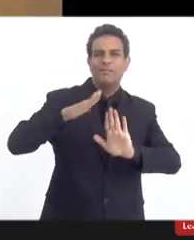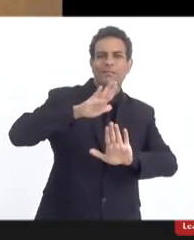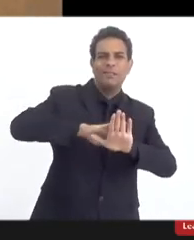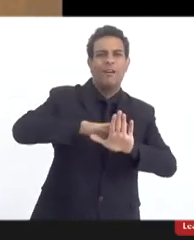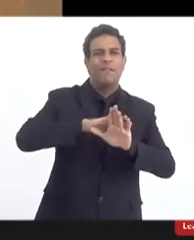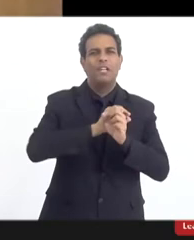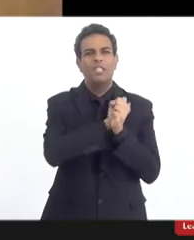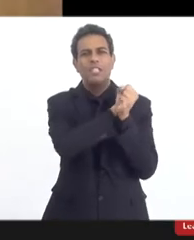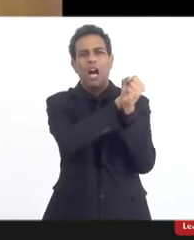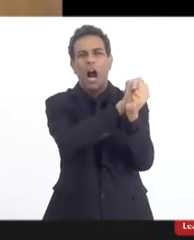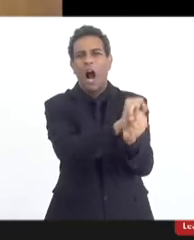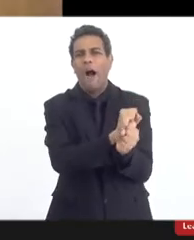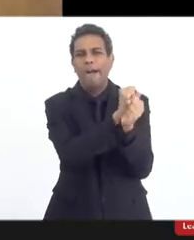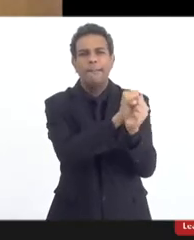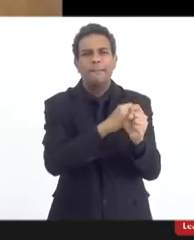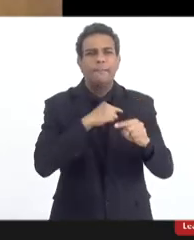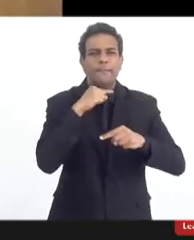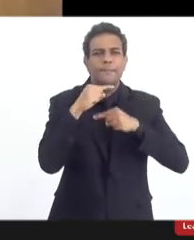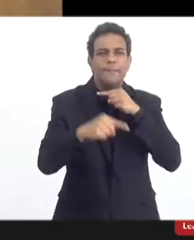muros.